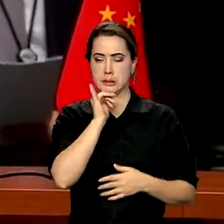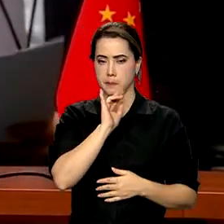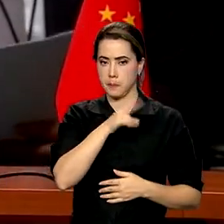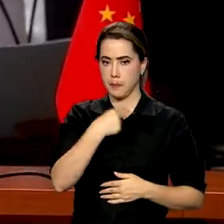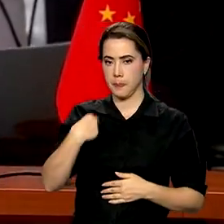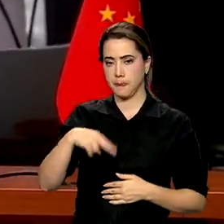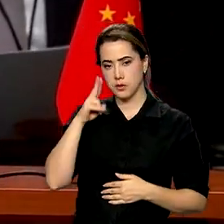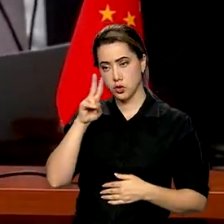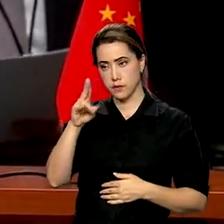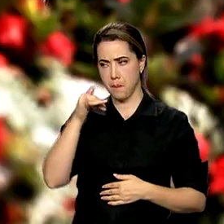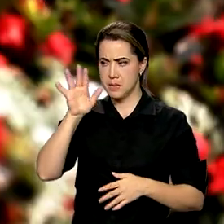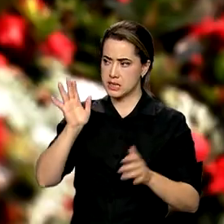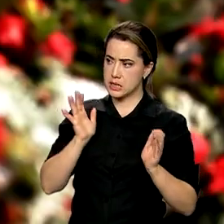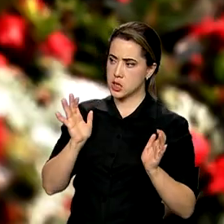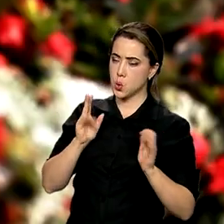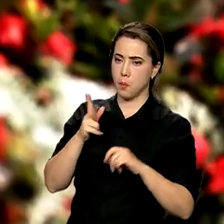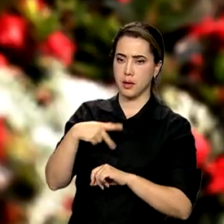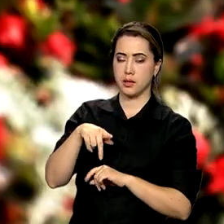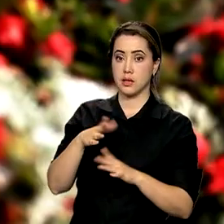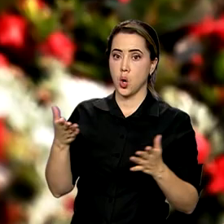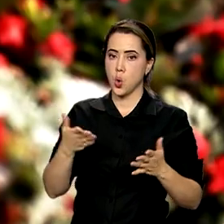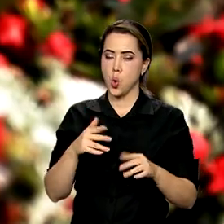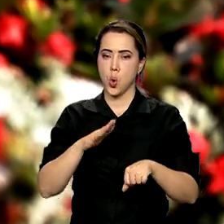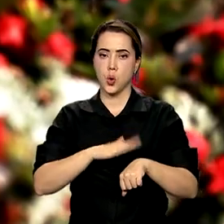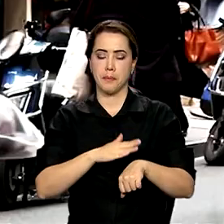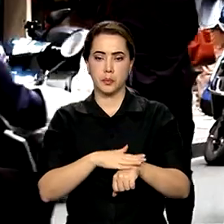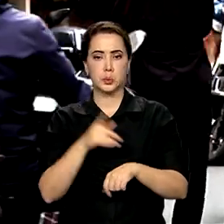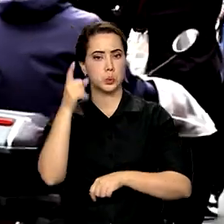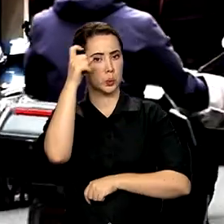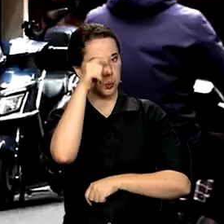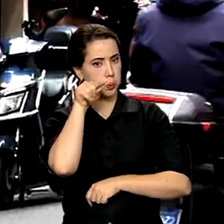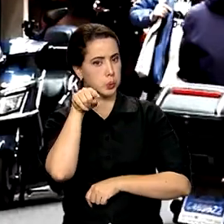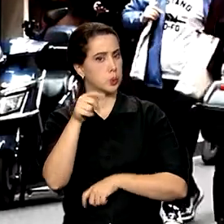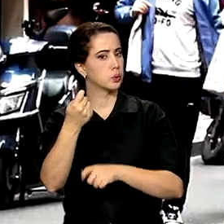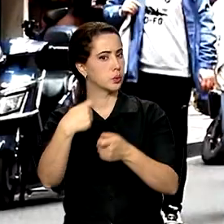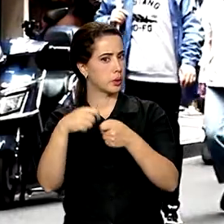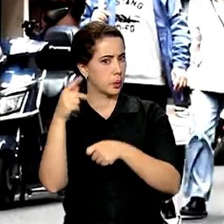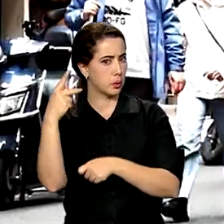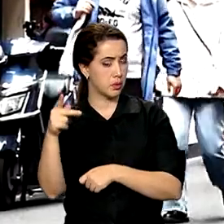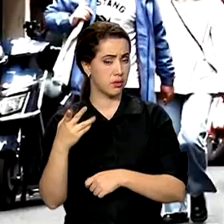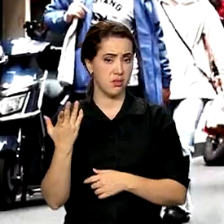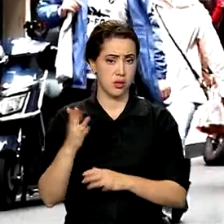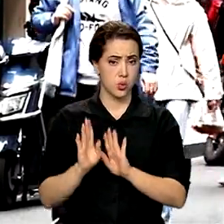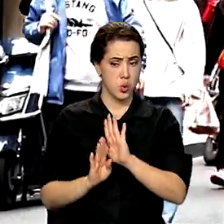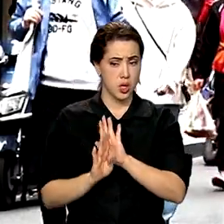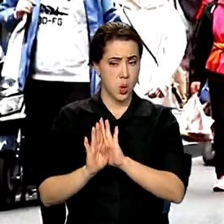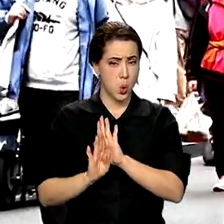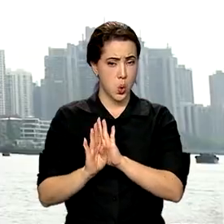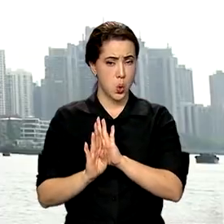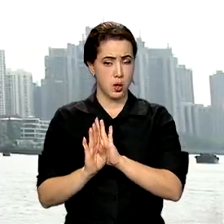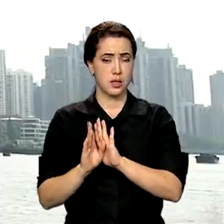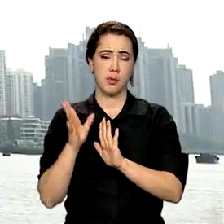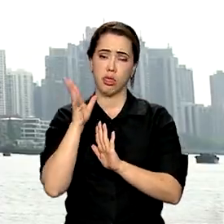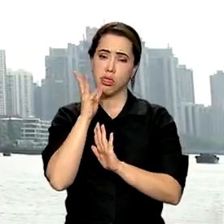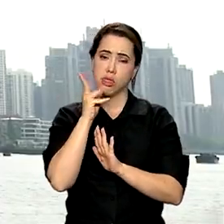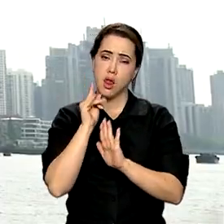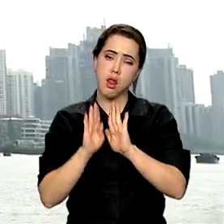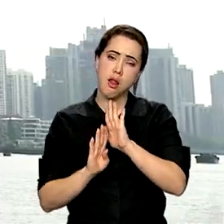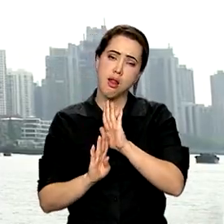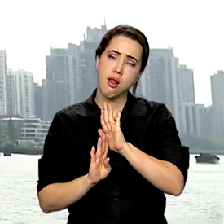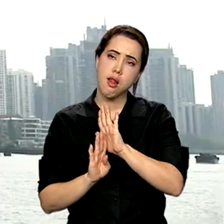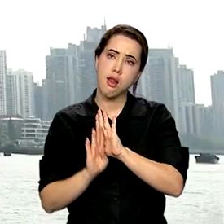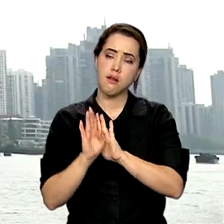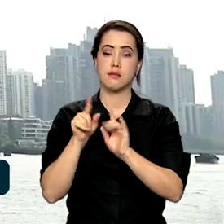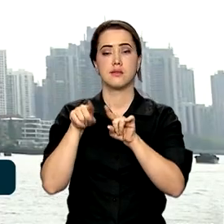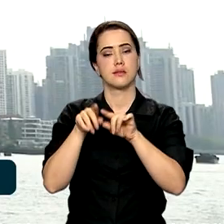de longe o mais rico de todos, está passando por um momento de dificuldade em sua economia. O ritmo de crescimento está bem mais lento e isso é um cenário que